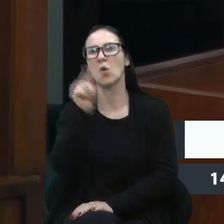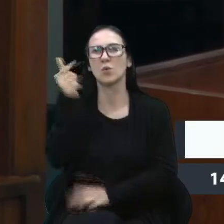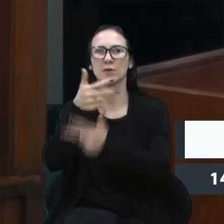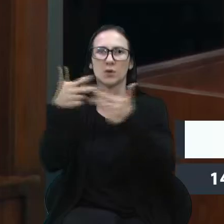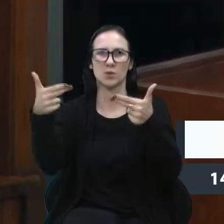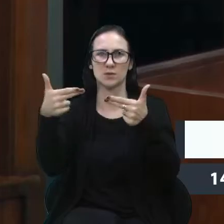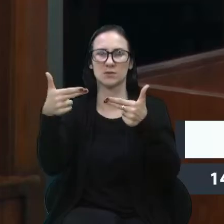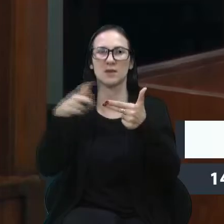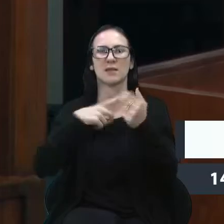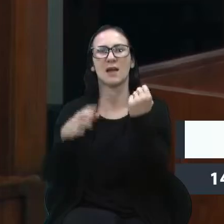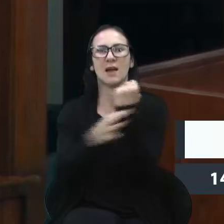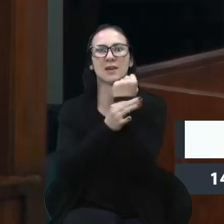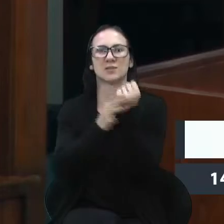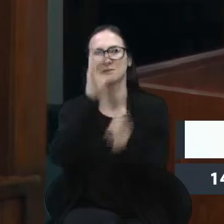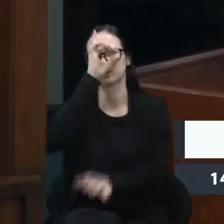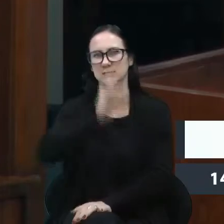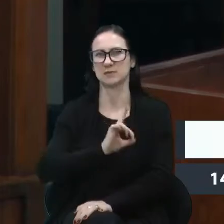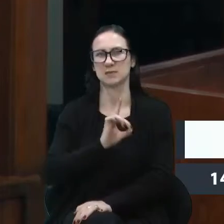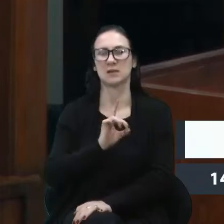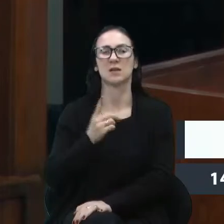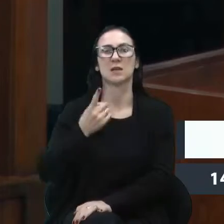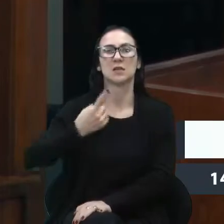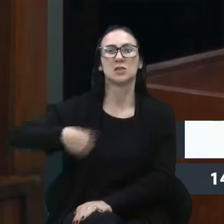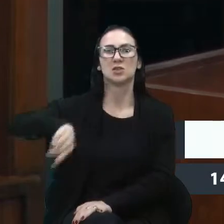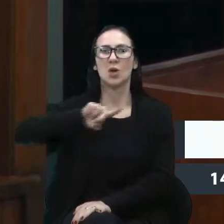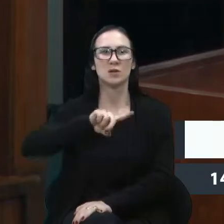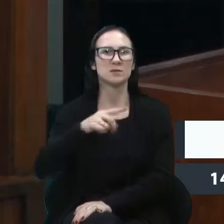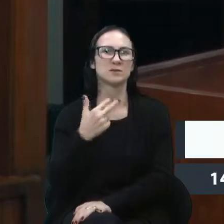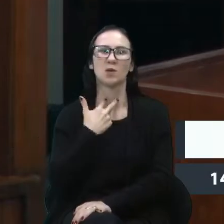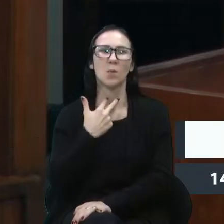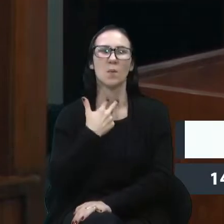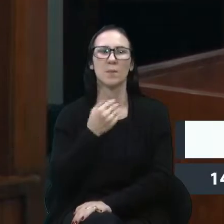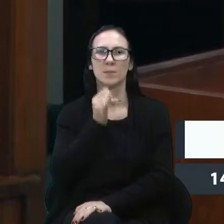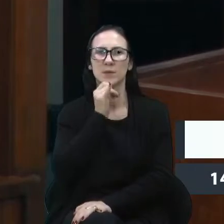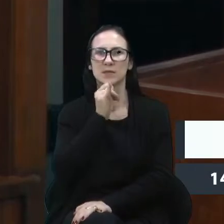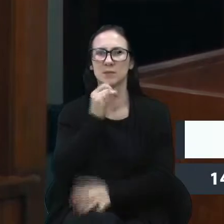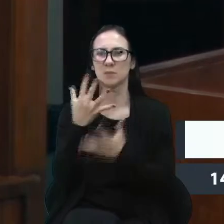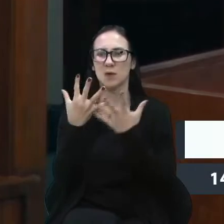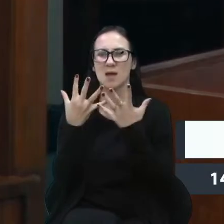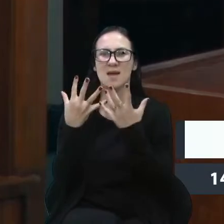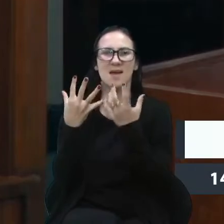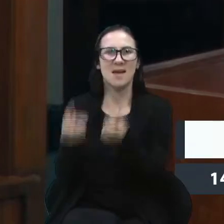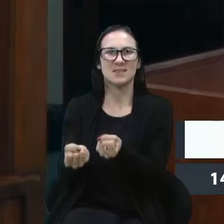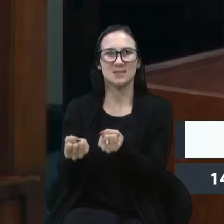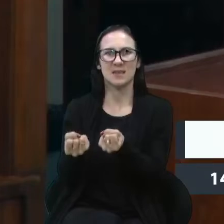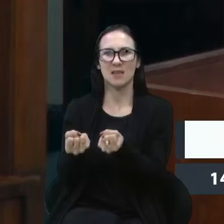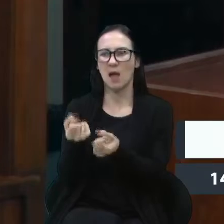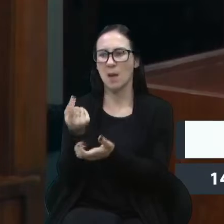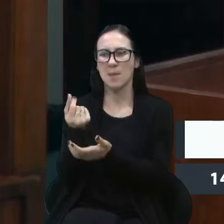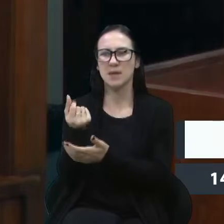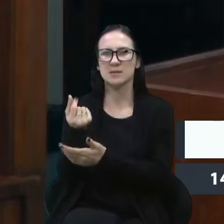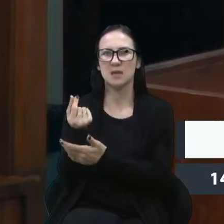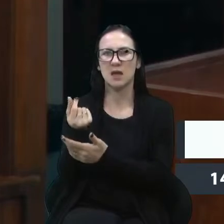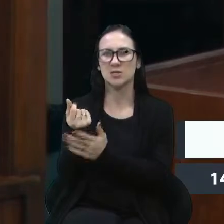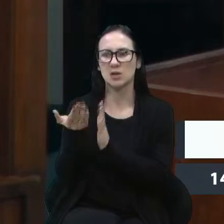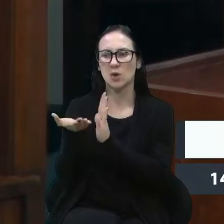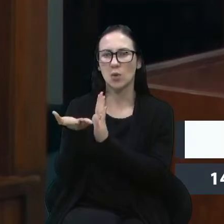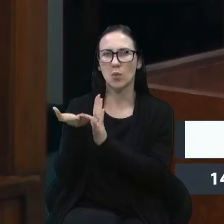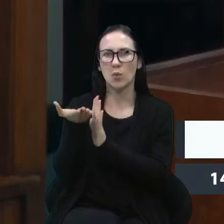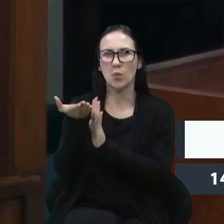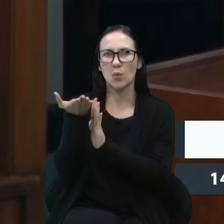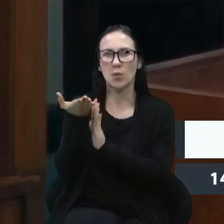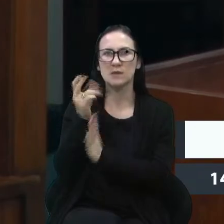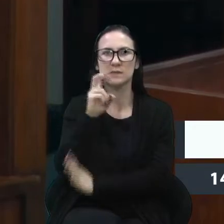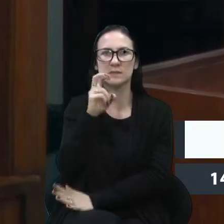Nós não podemos, ou seja, admitir que a passagem continue às 5h50.